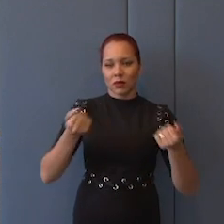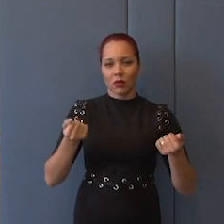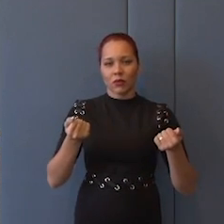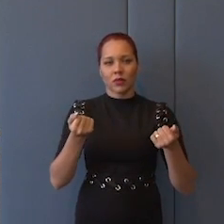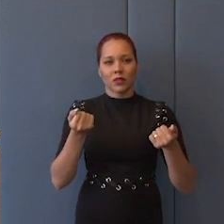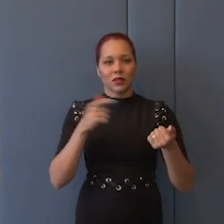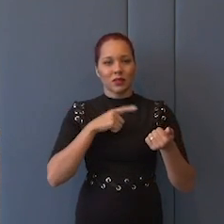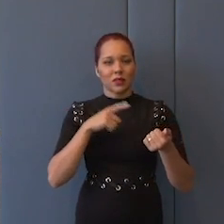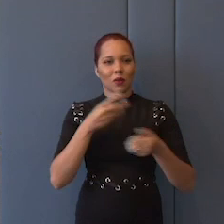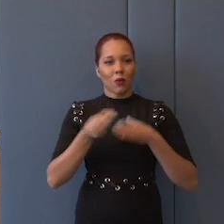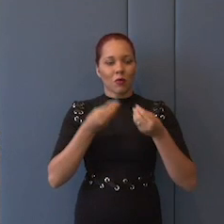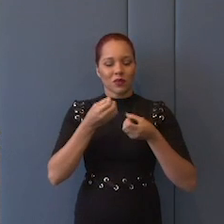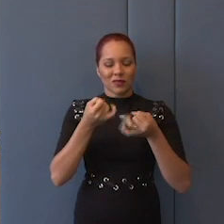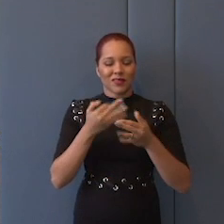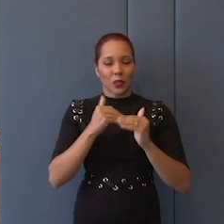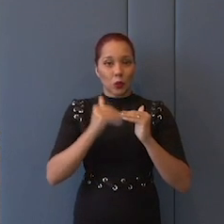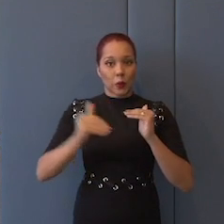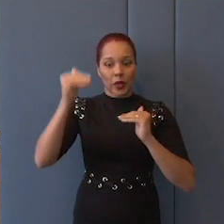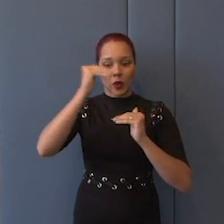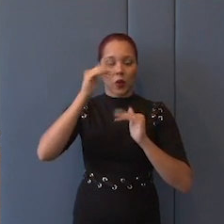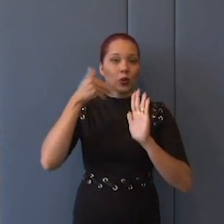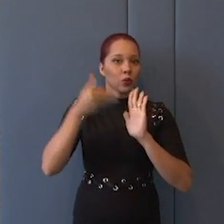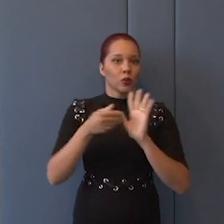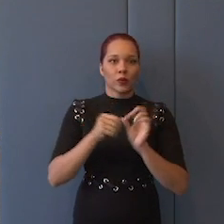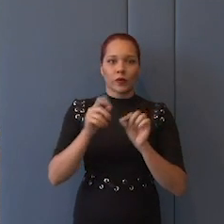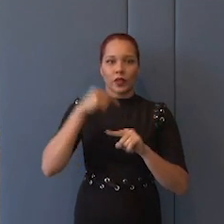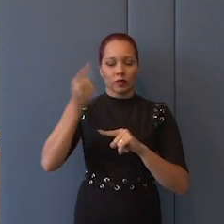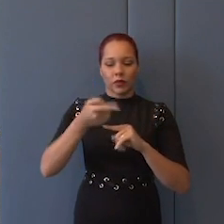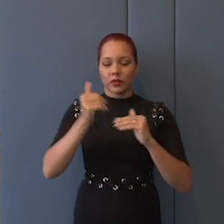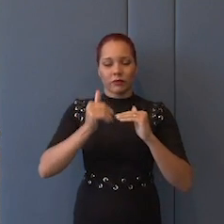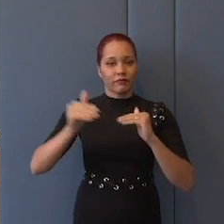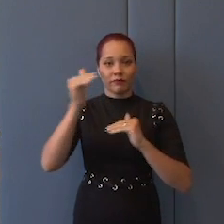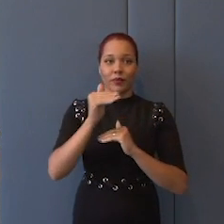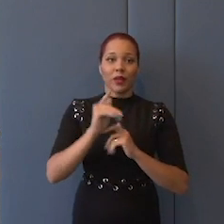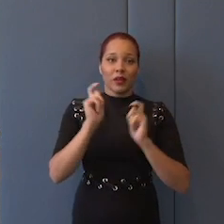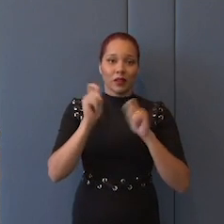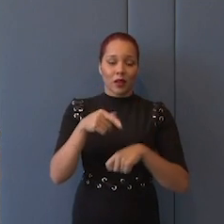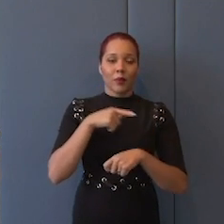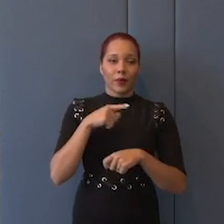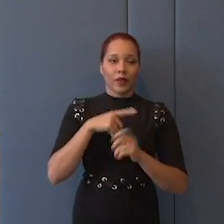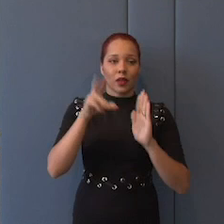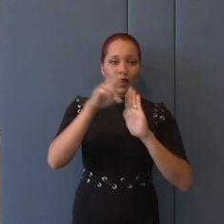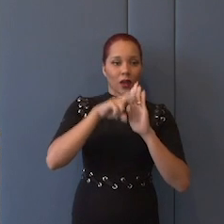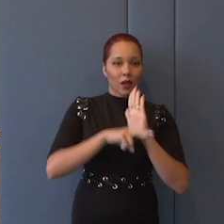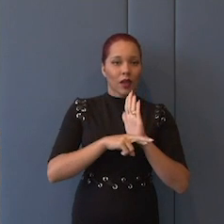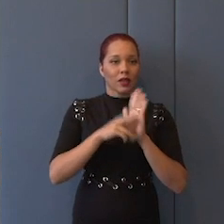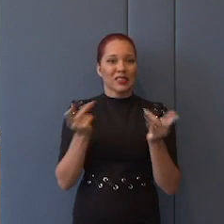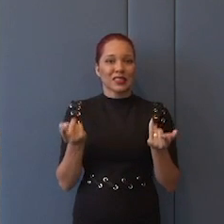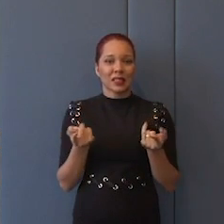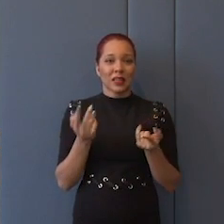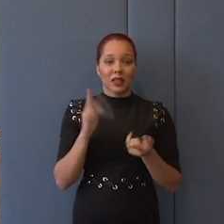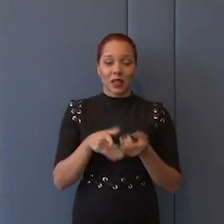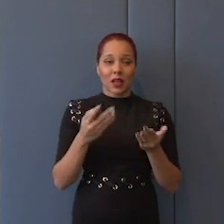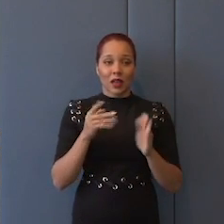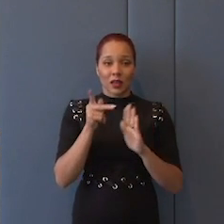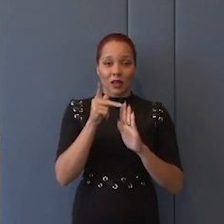durante muito tempo considerada superior a tudo que se fez depois, sujeita a regras muito estritas, a poesia